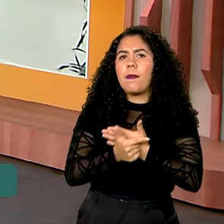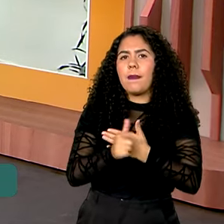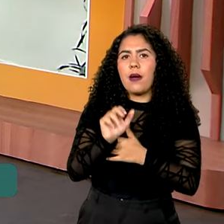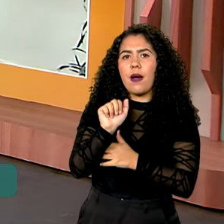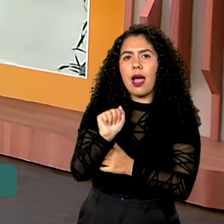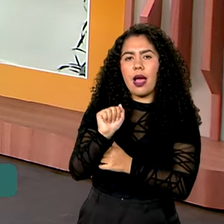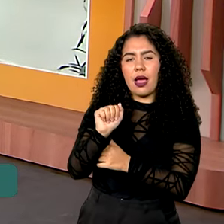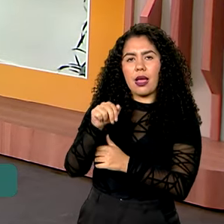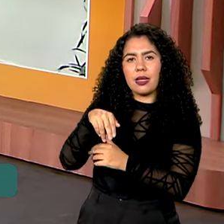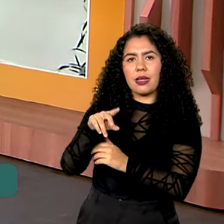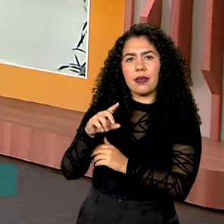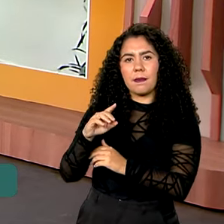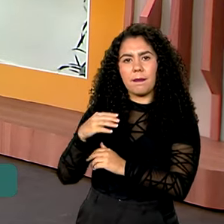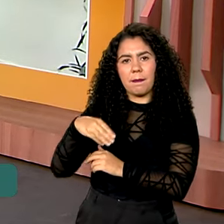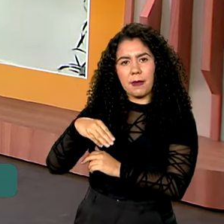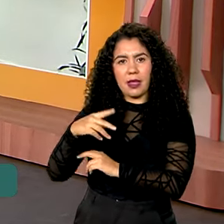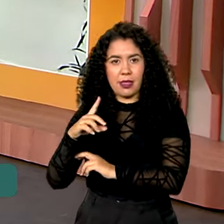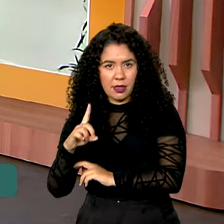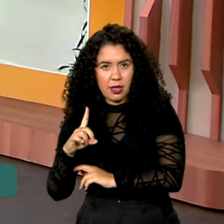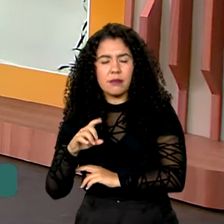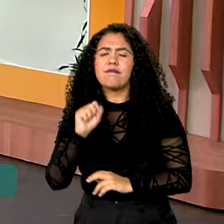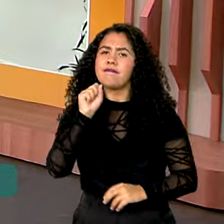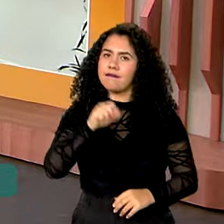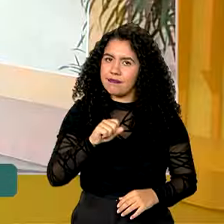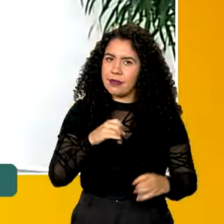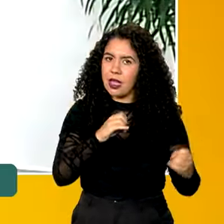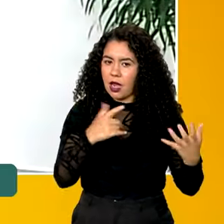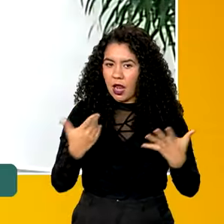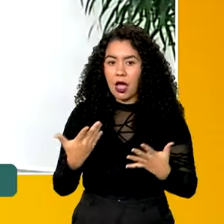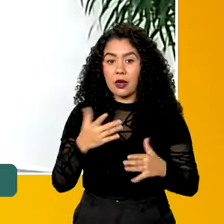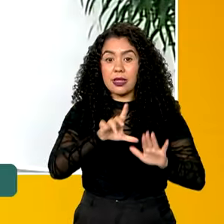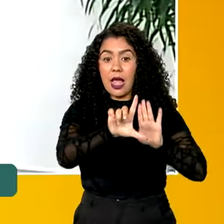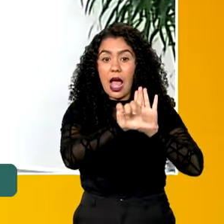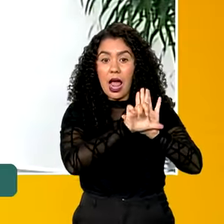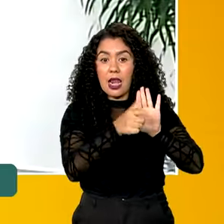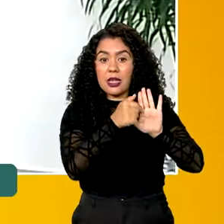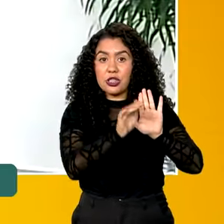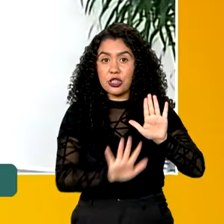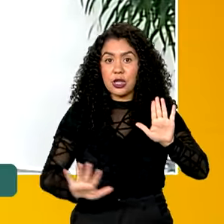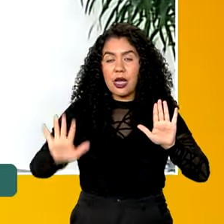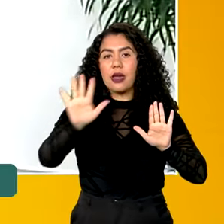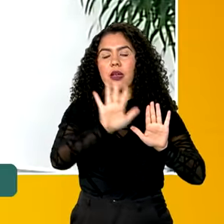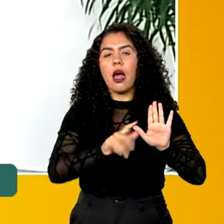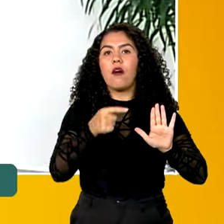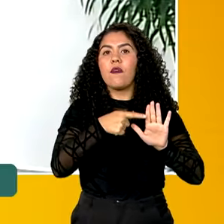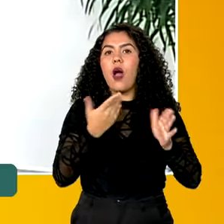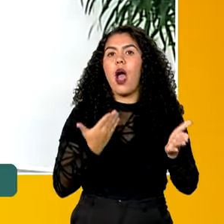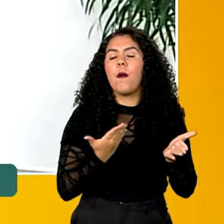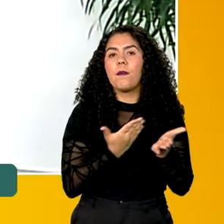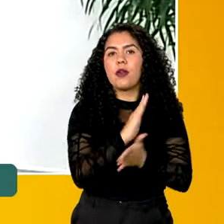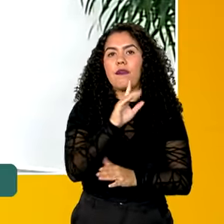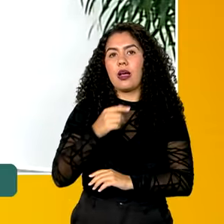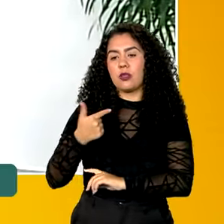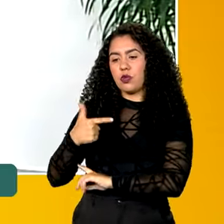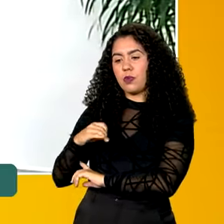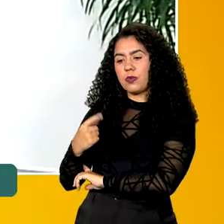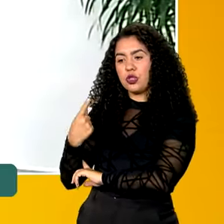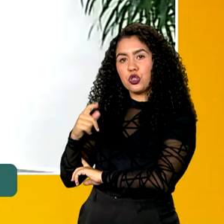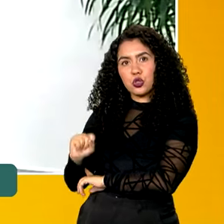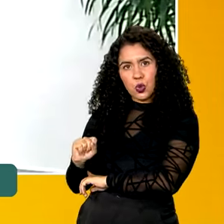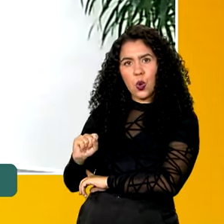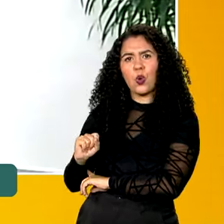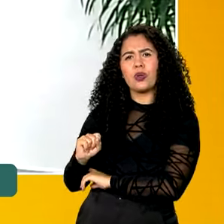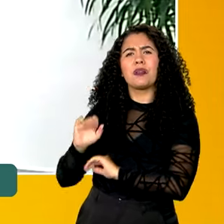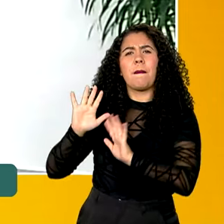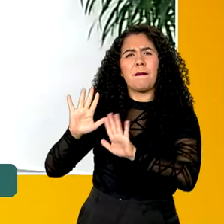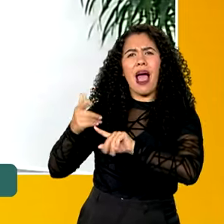cumprimento? Sim, com o maior prazer. Então, a Lei Geral de Proteção de Dados é uma lei que foi aprovada em 2018, após um período muito longo